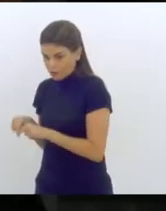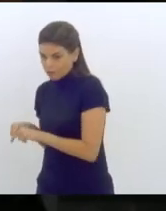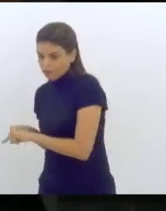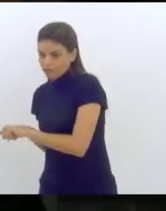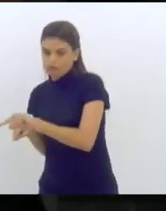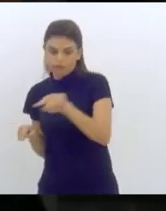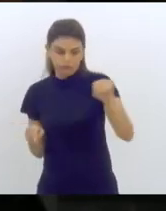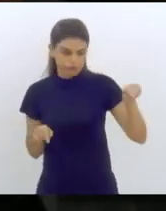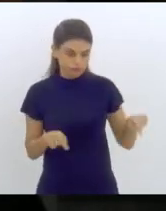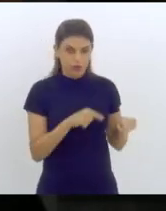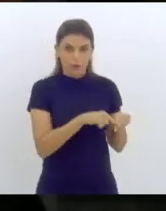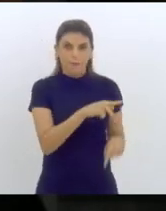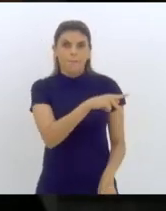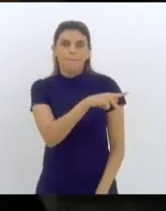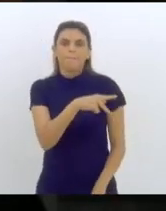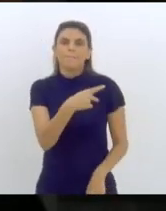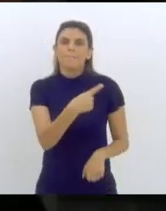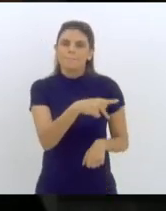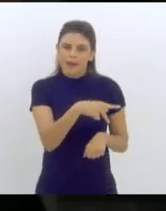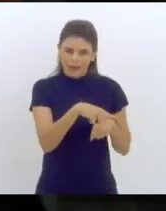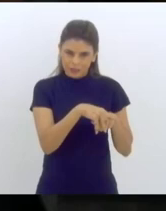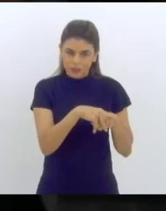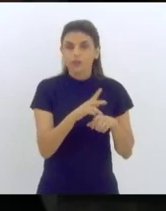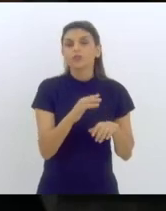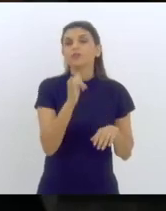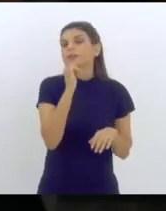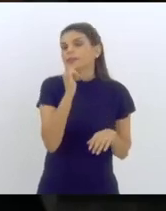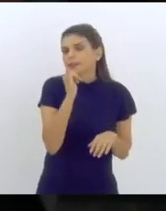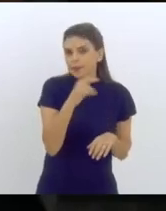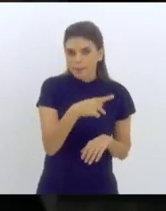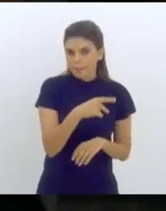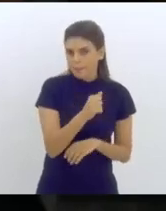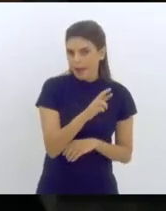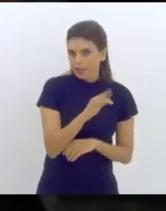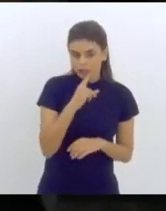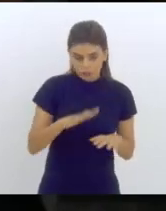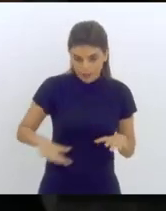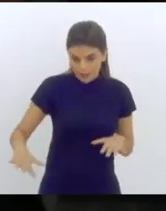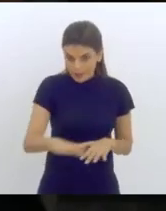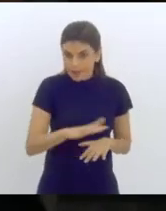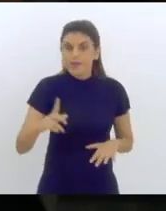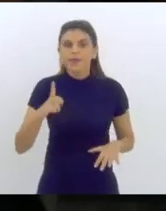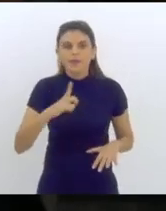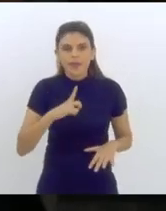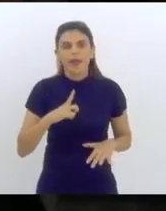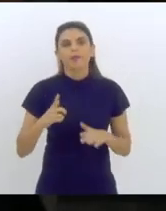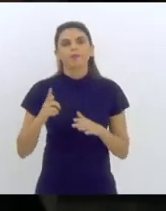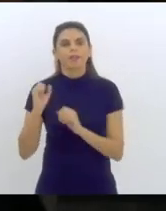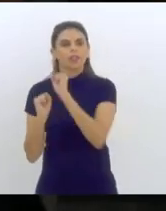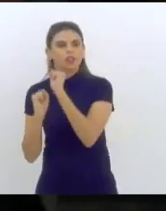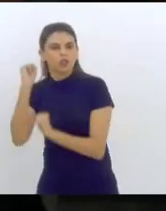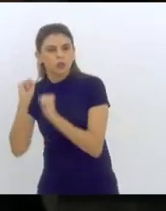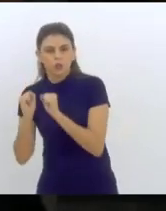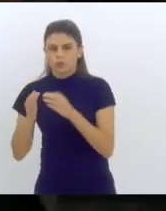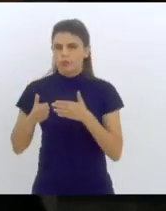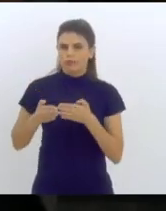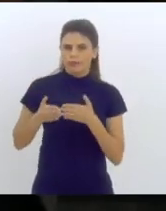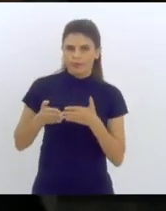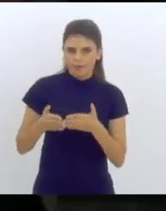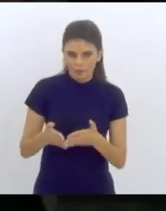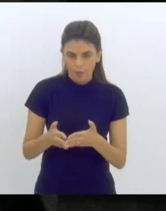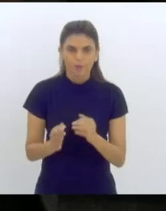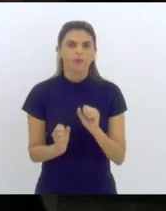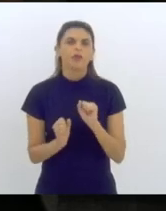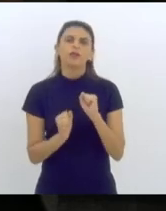a indústria pesqueira, a indústria do